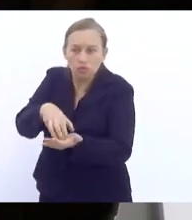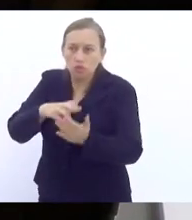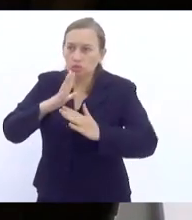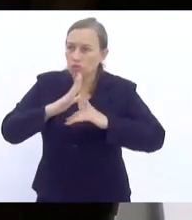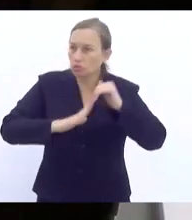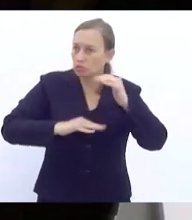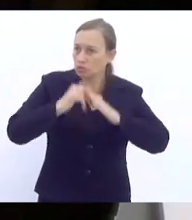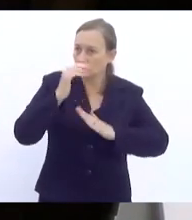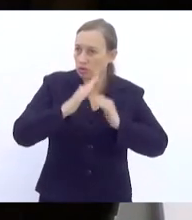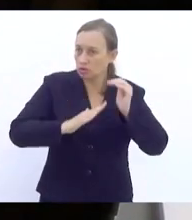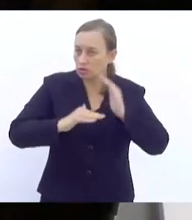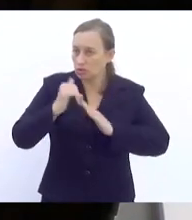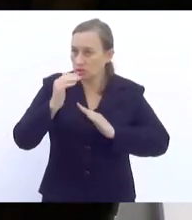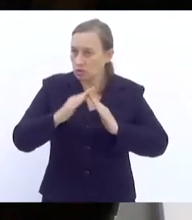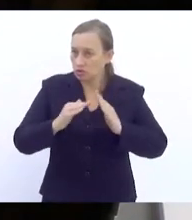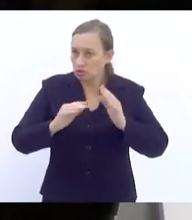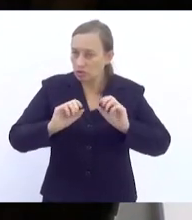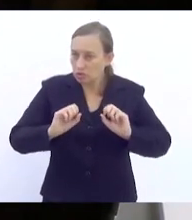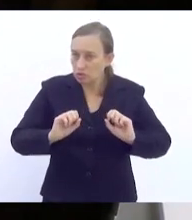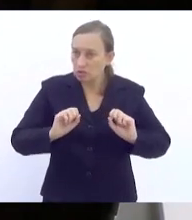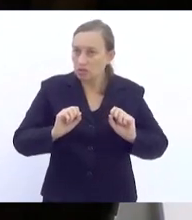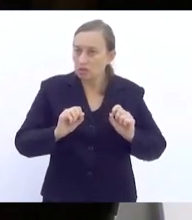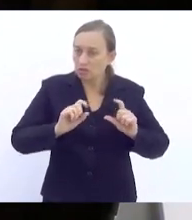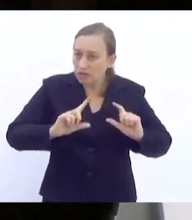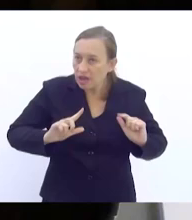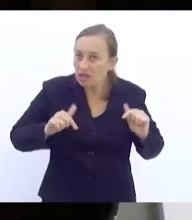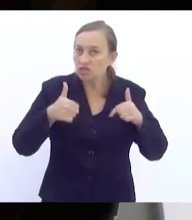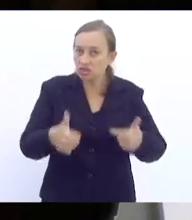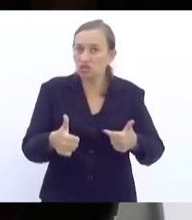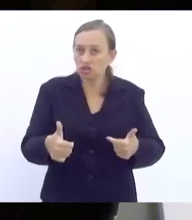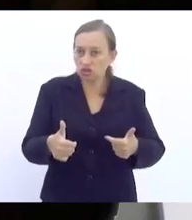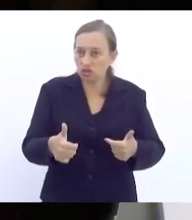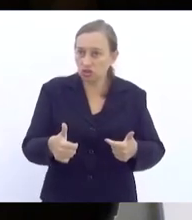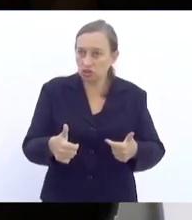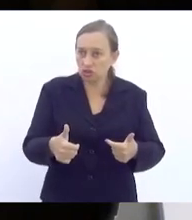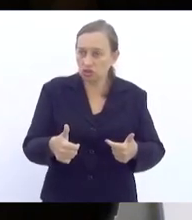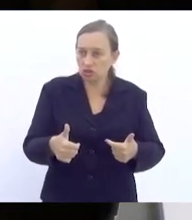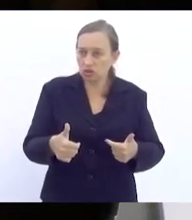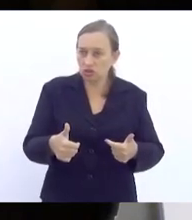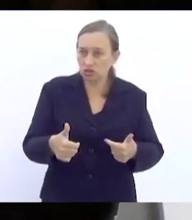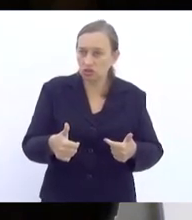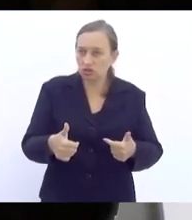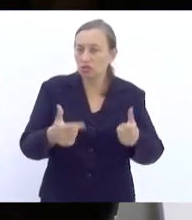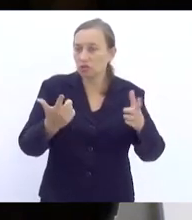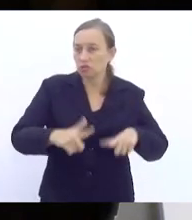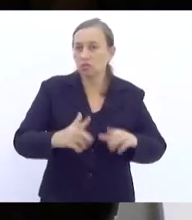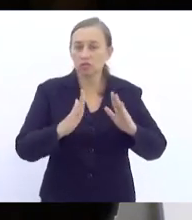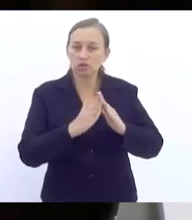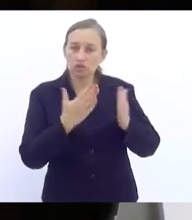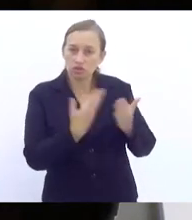que vão enfrentar essas demandas, essas reconfigurações mais recentes no espaço escolar.